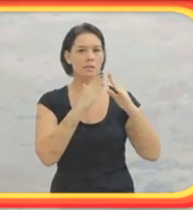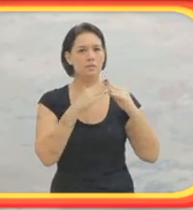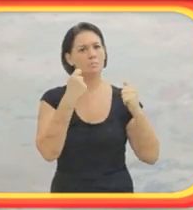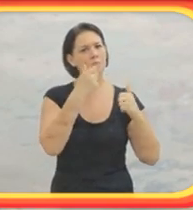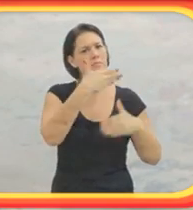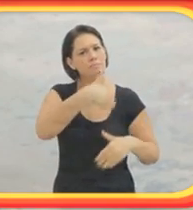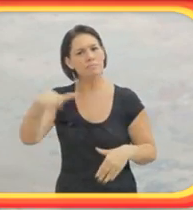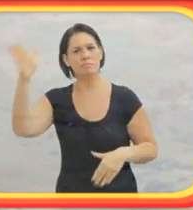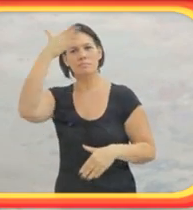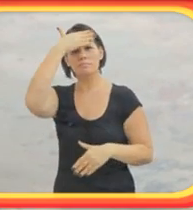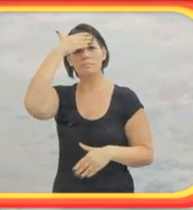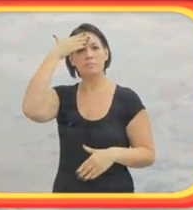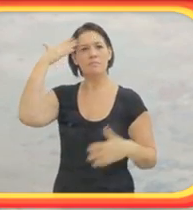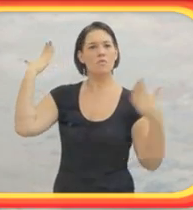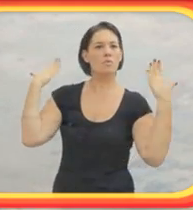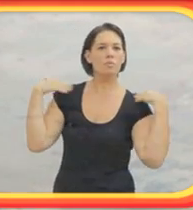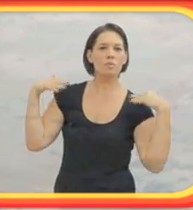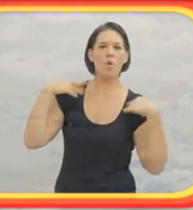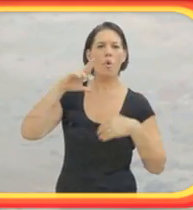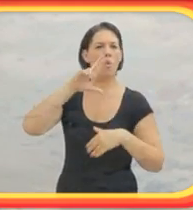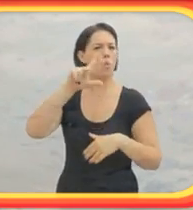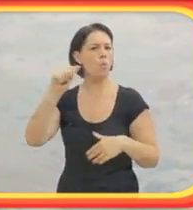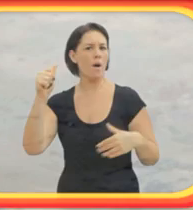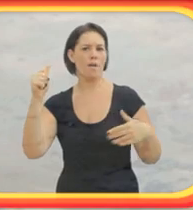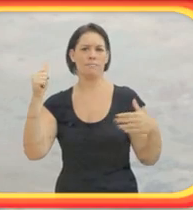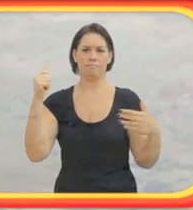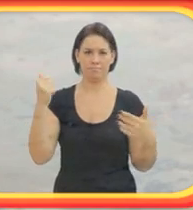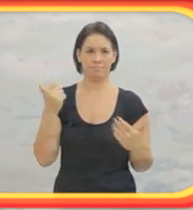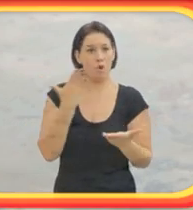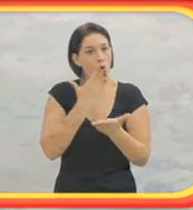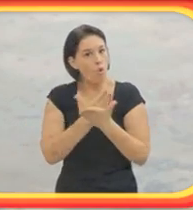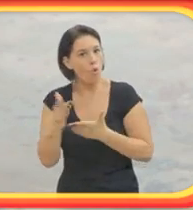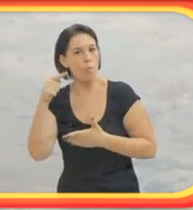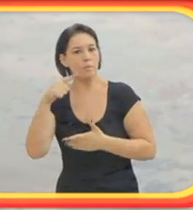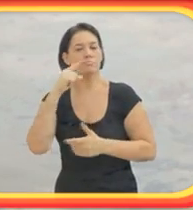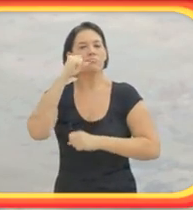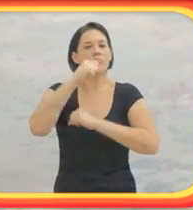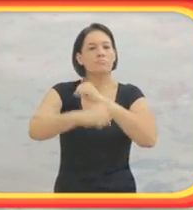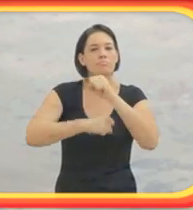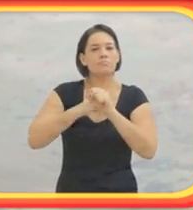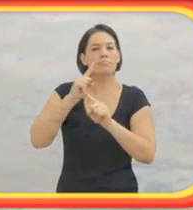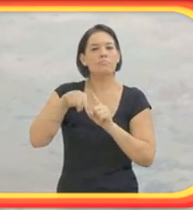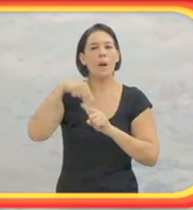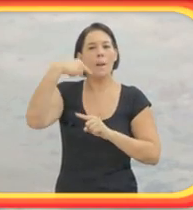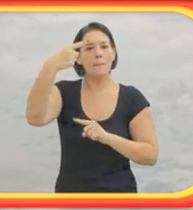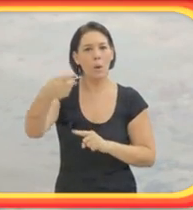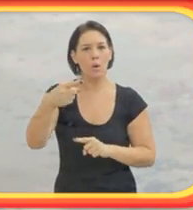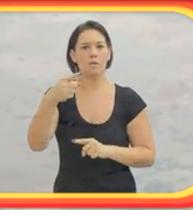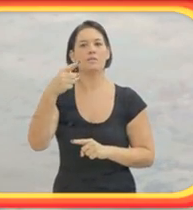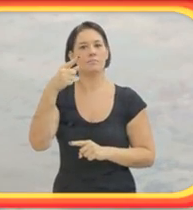A partir do que o Eduardo começou a ir na minha casa, o meu irmão foi, ele vivia quase que